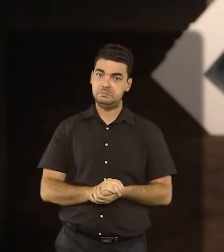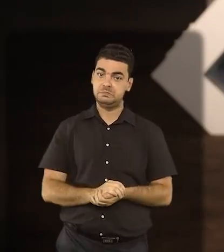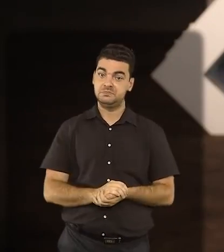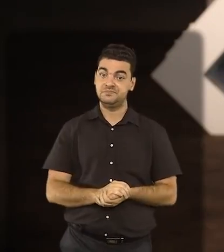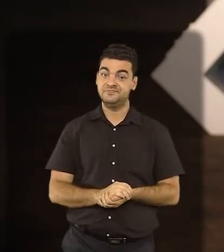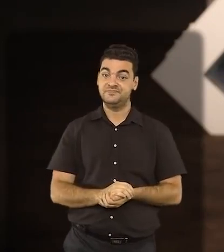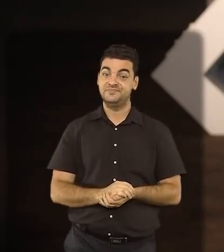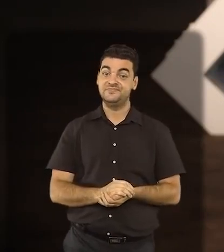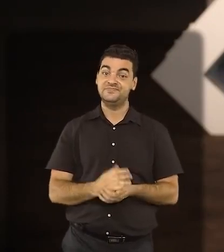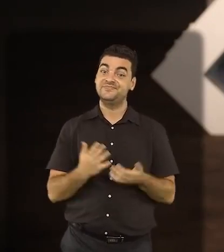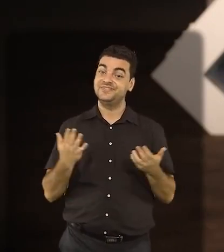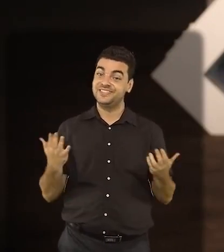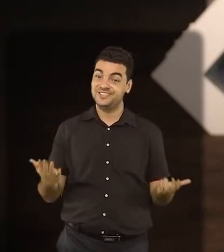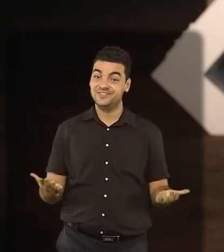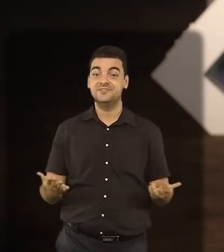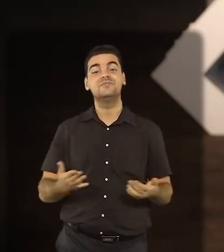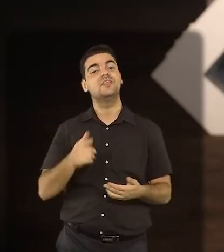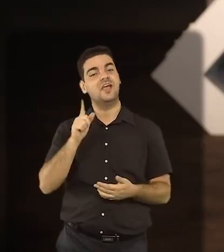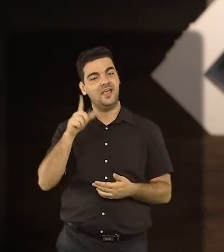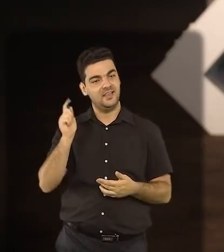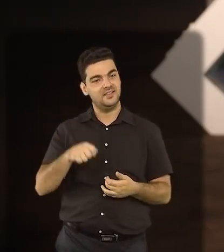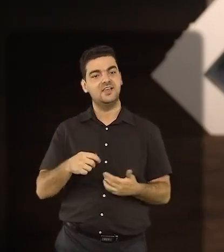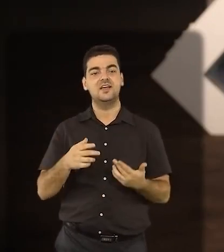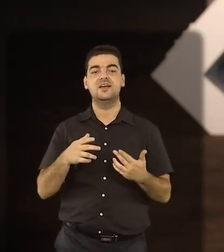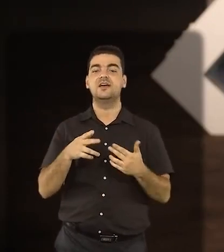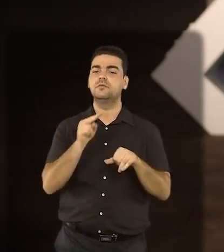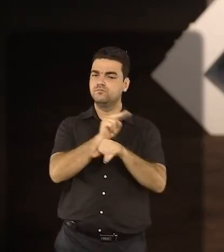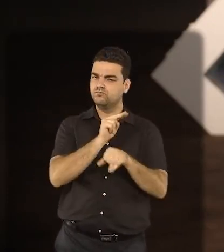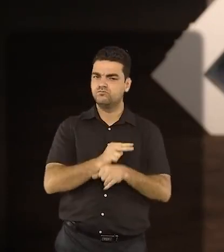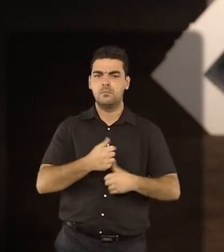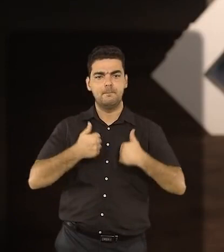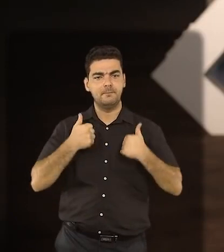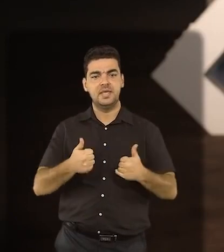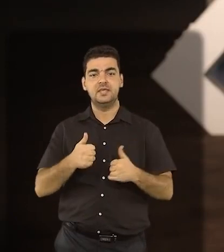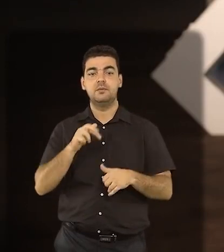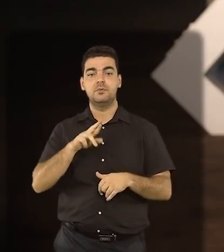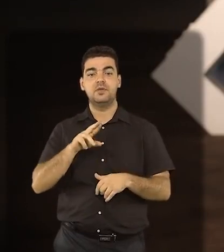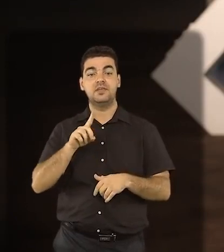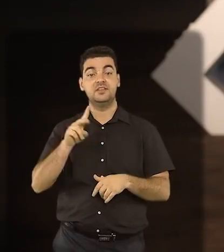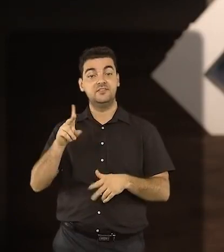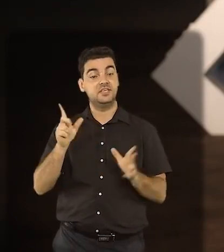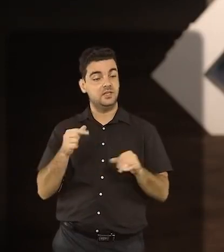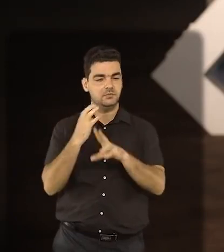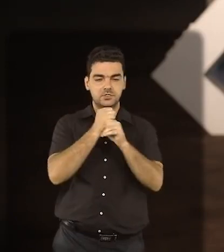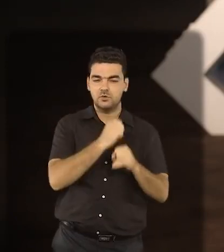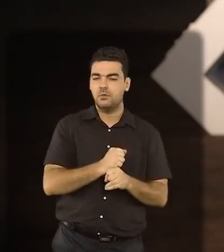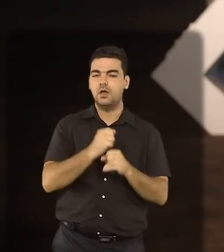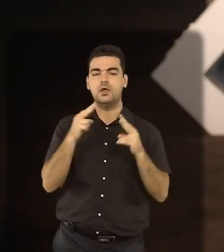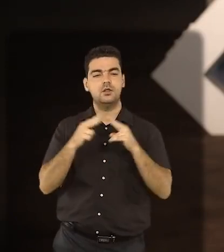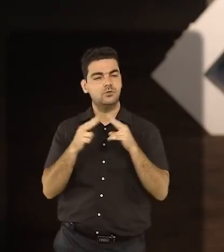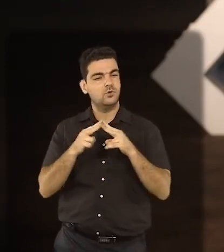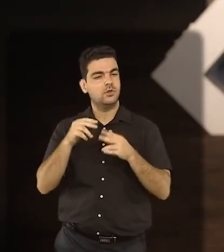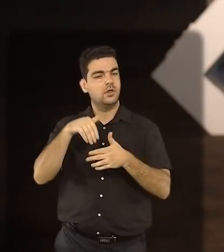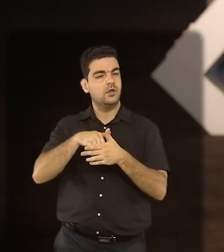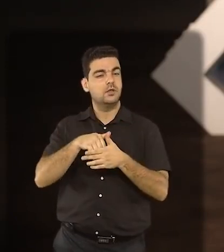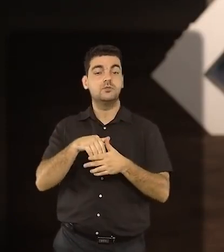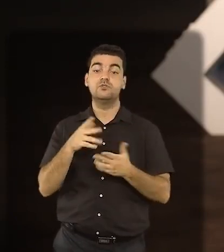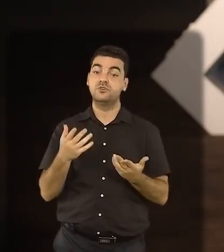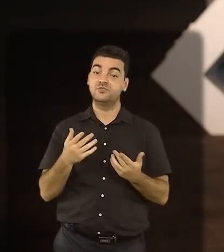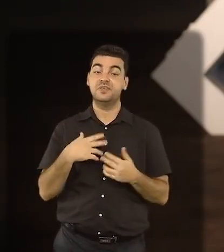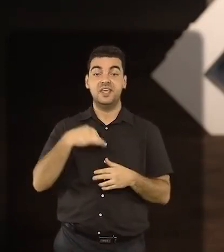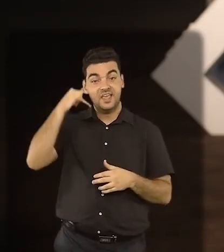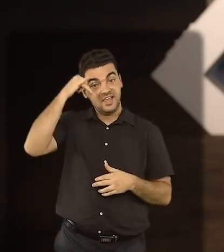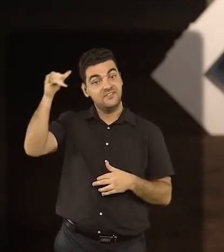Esse é, assim, mais um mecanismo de auditoria que permite a contagem eletrônica de votos, o que